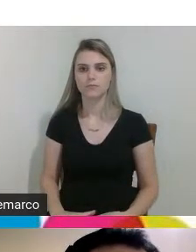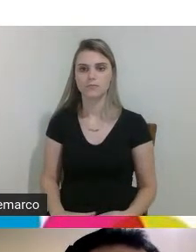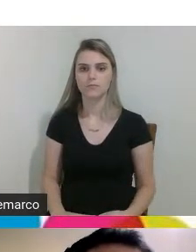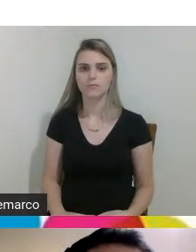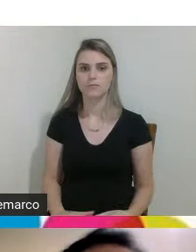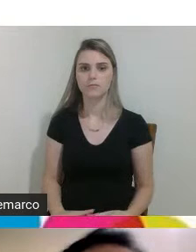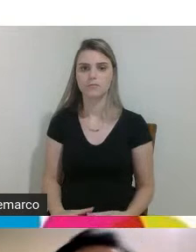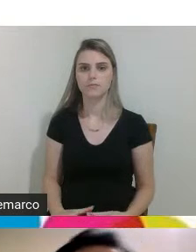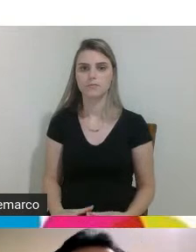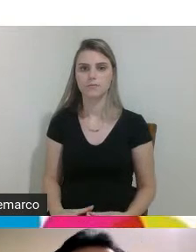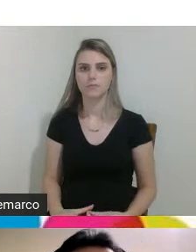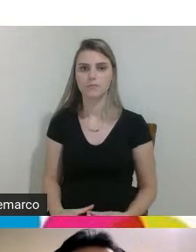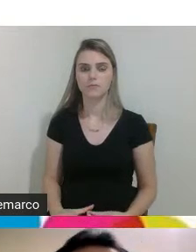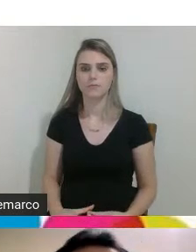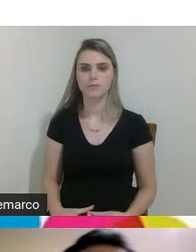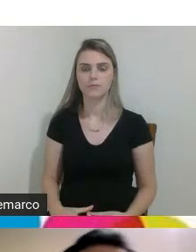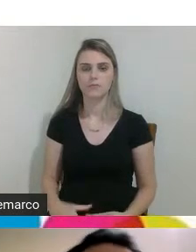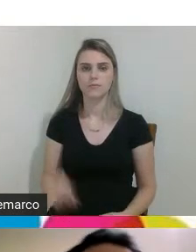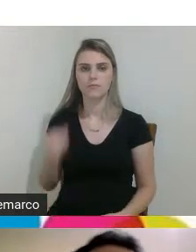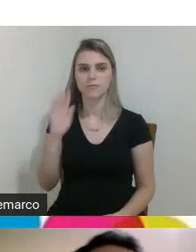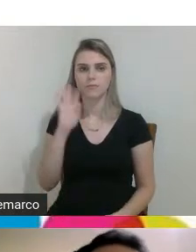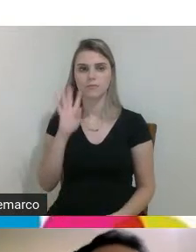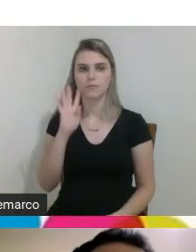legal Lígia